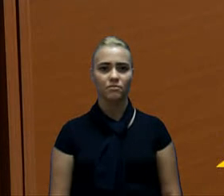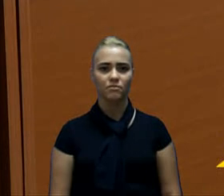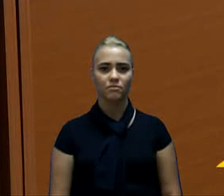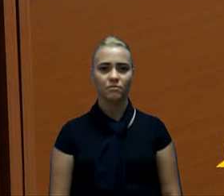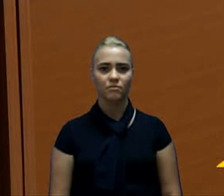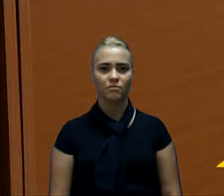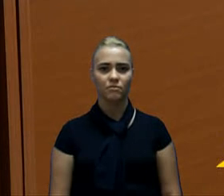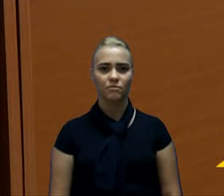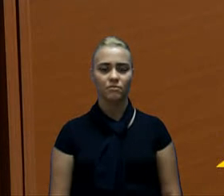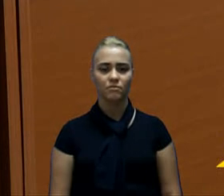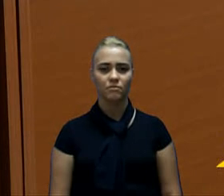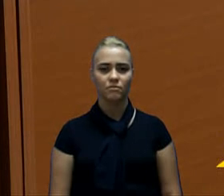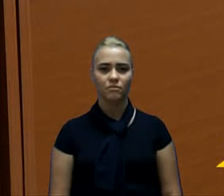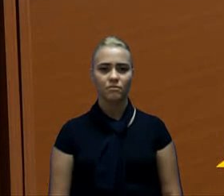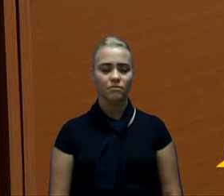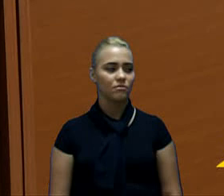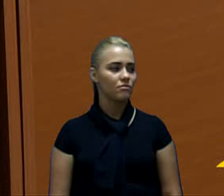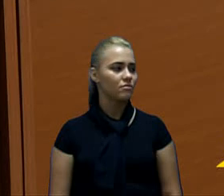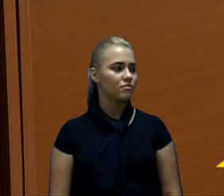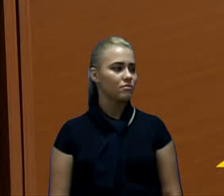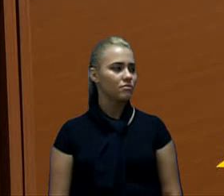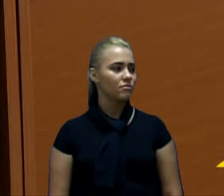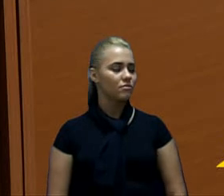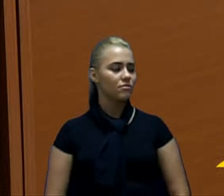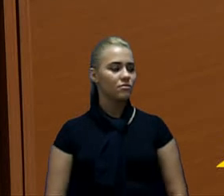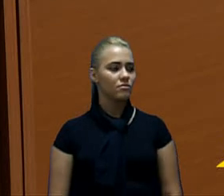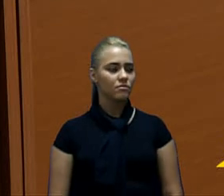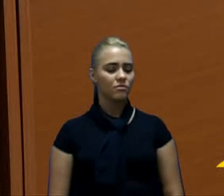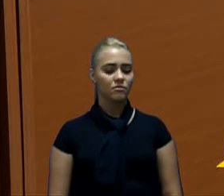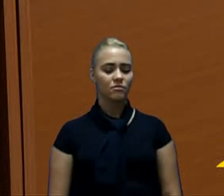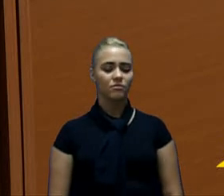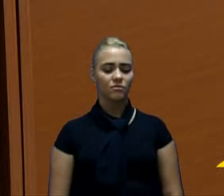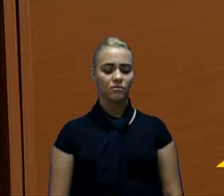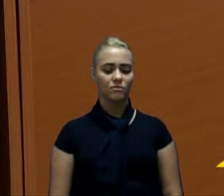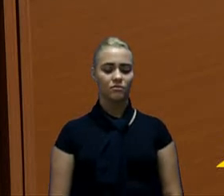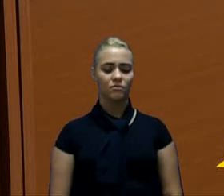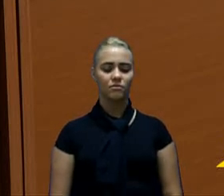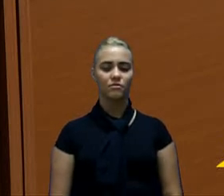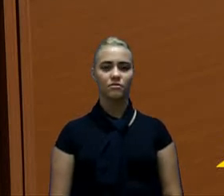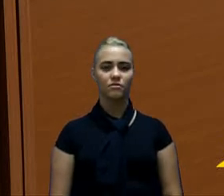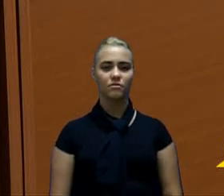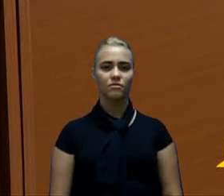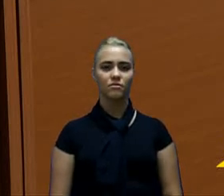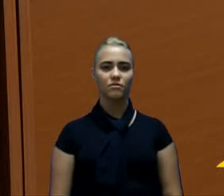Secretário, se você não quisesse sentar e responder dali, pode ficar um bocado também, nesse momento.